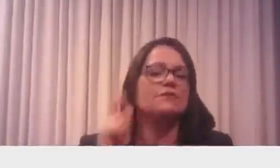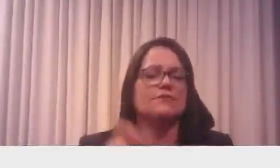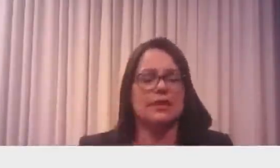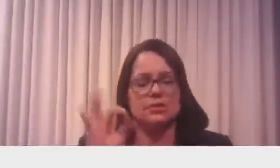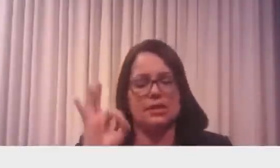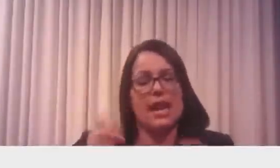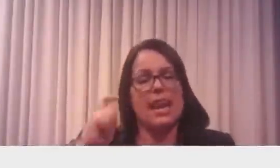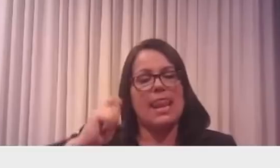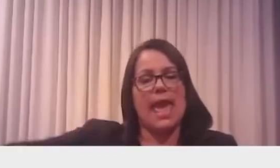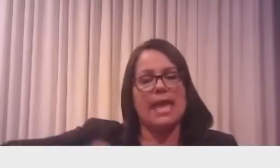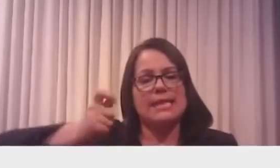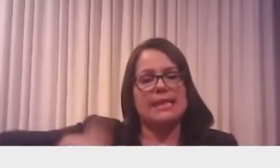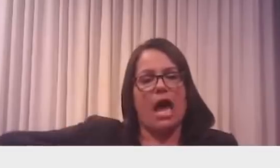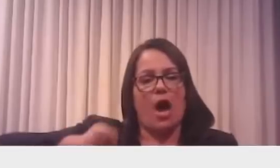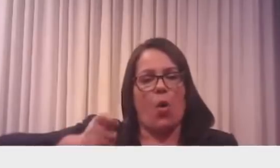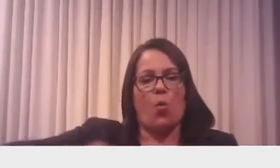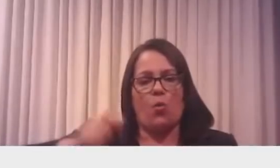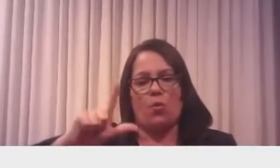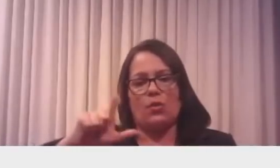pelo Brasil ou de aeroportos.